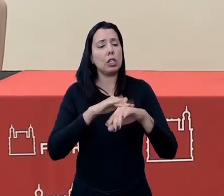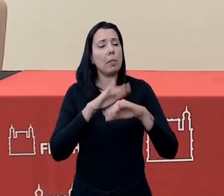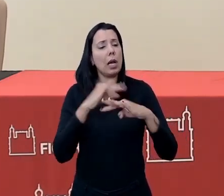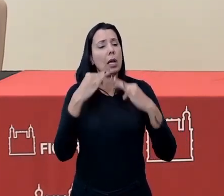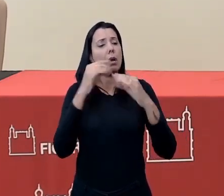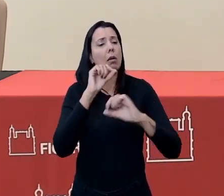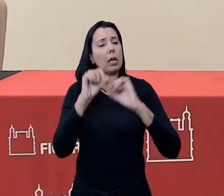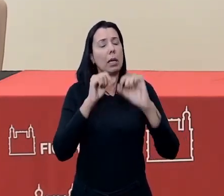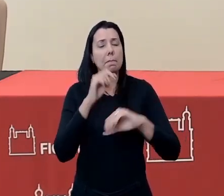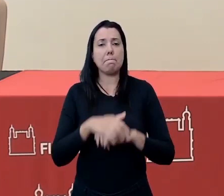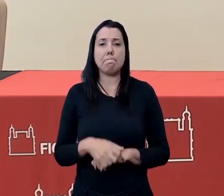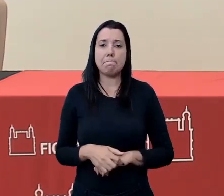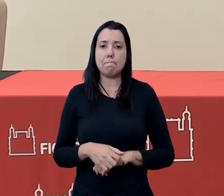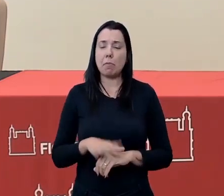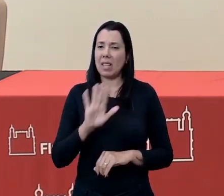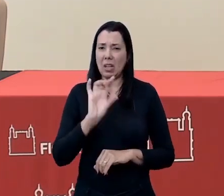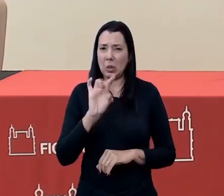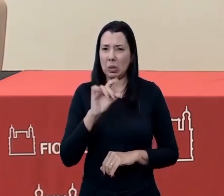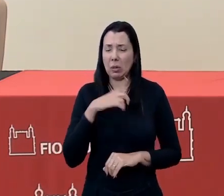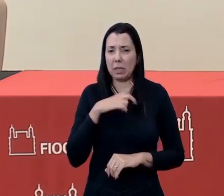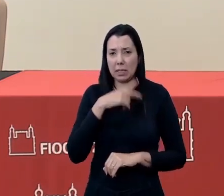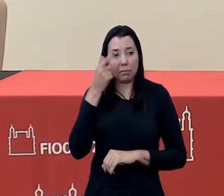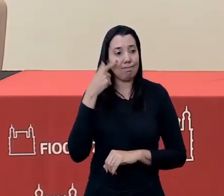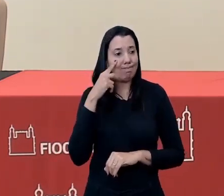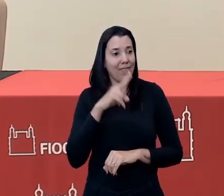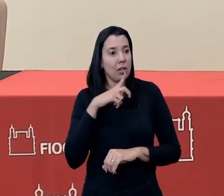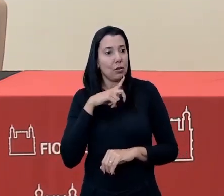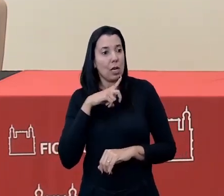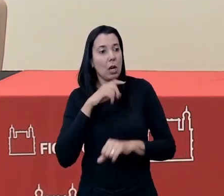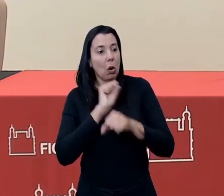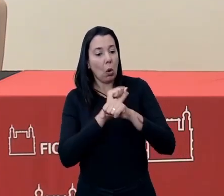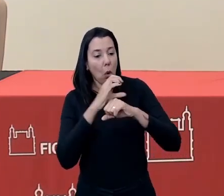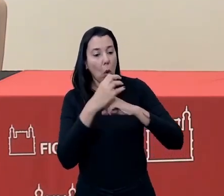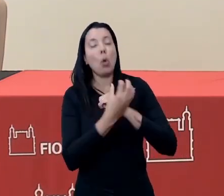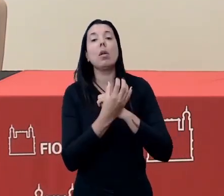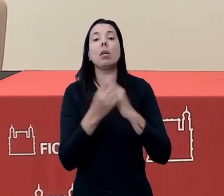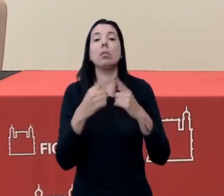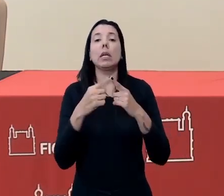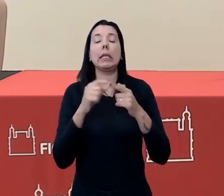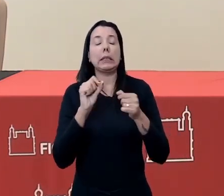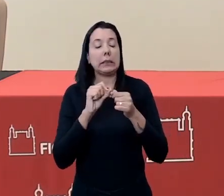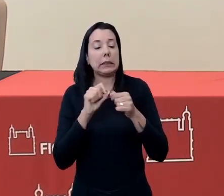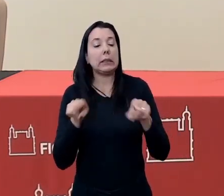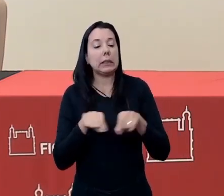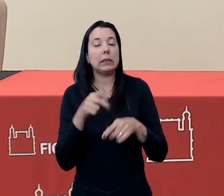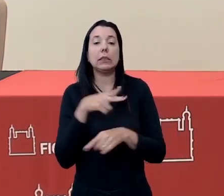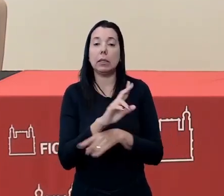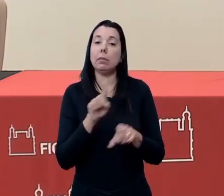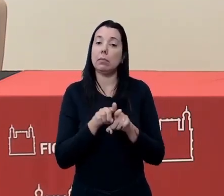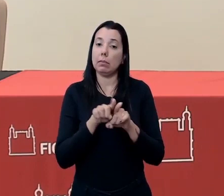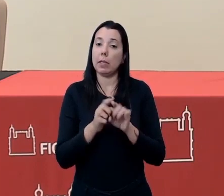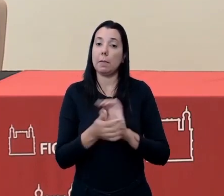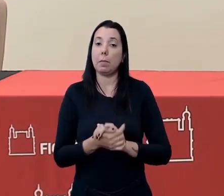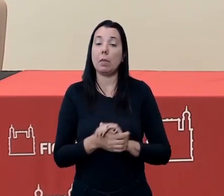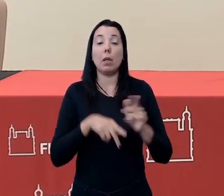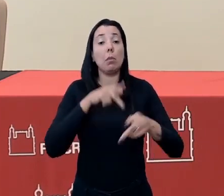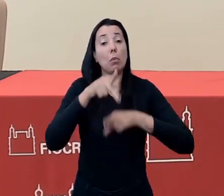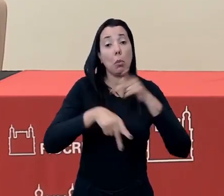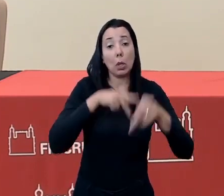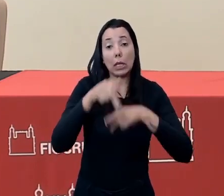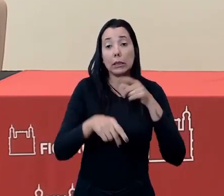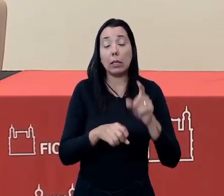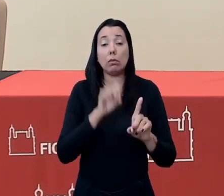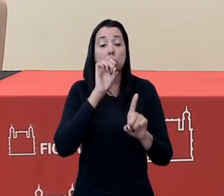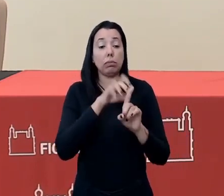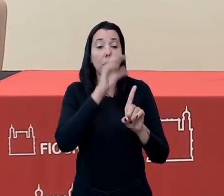para a... não só para o Se Liga no Corona, que é uma atividade que vem sendo realizada com as populações